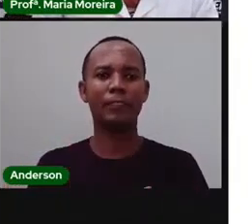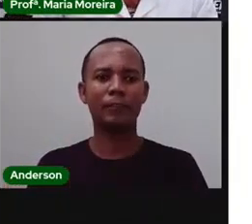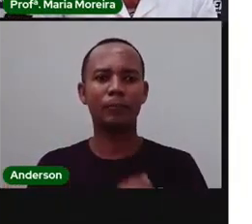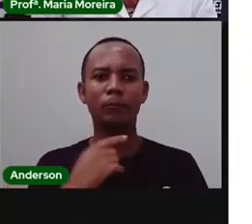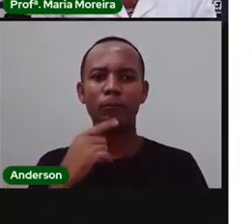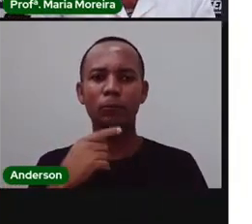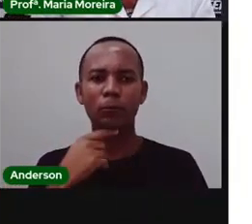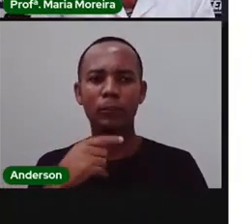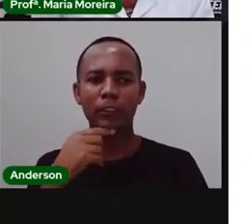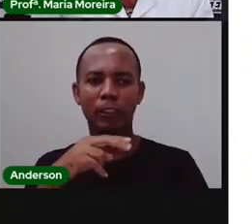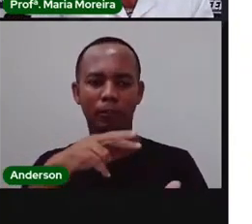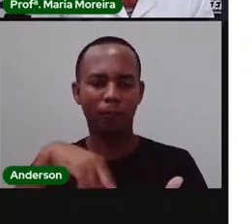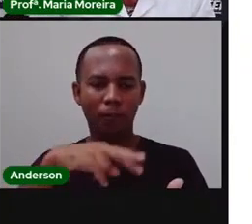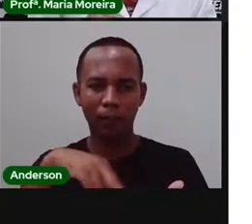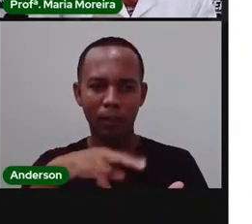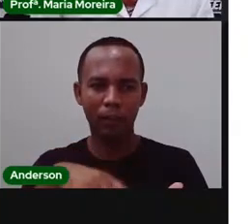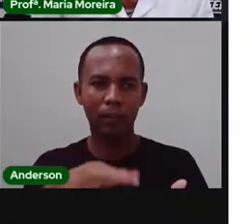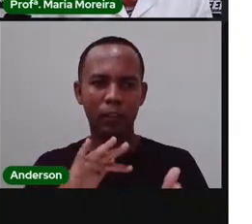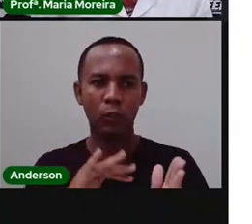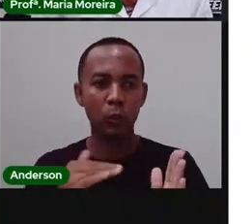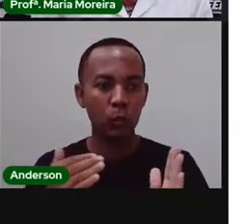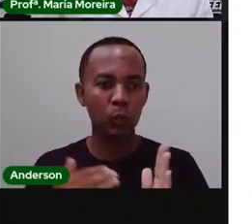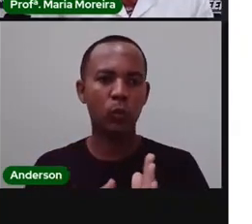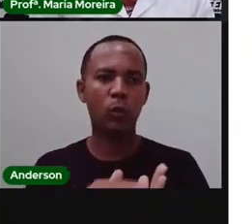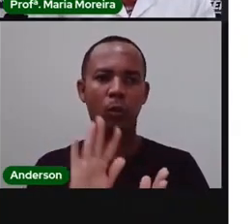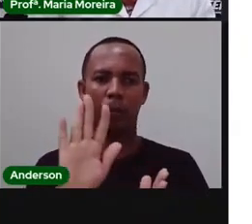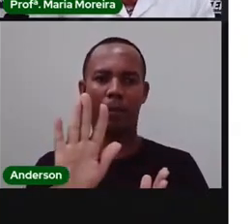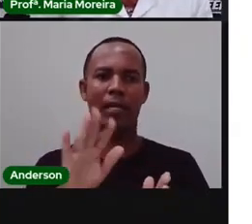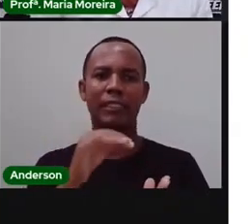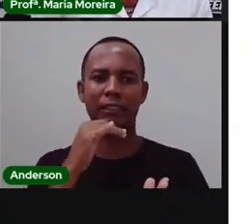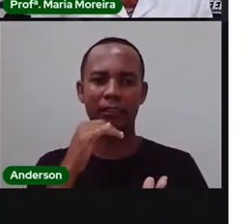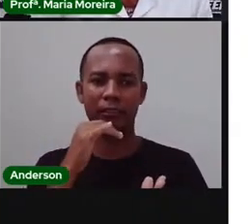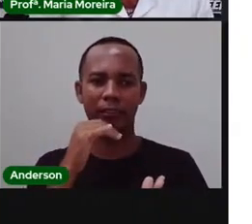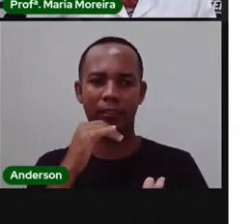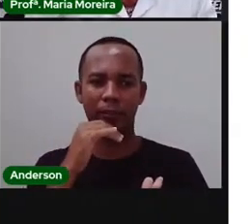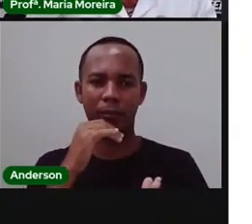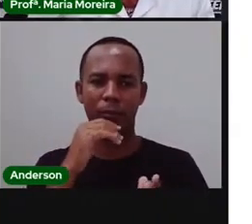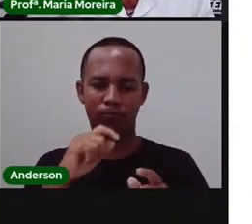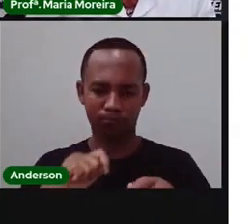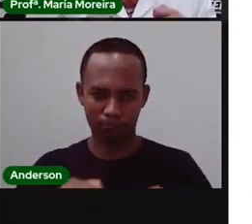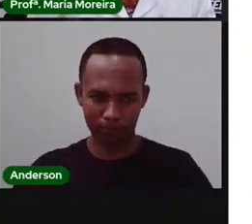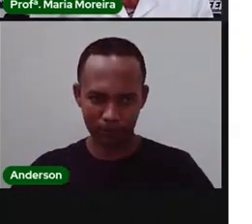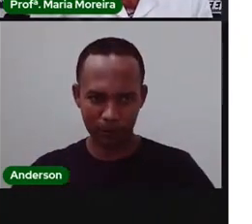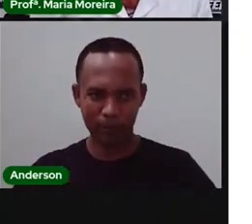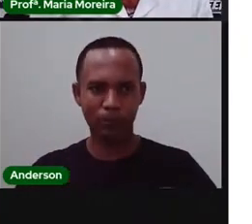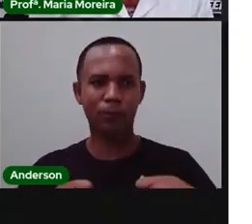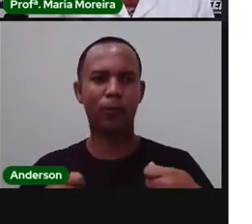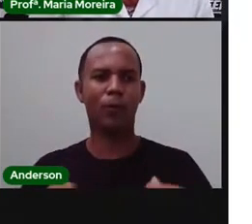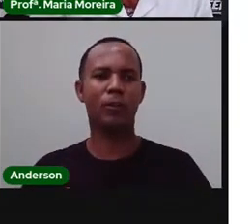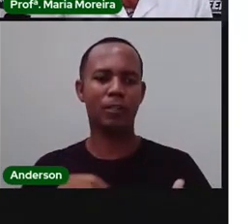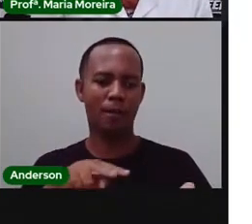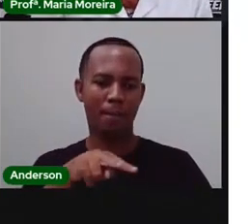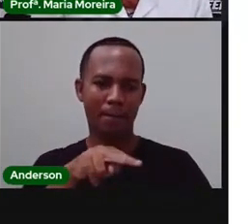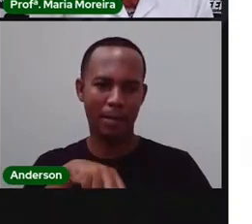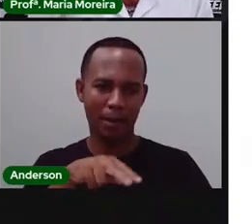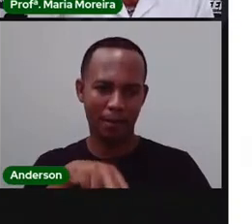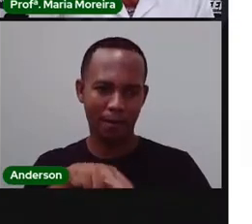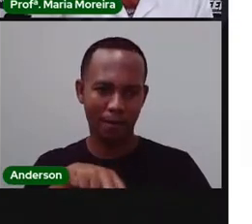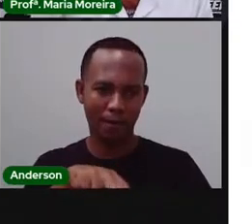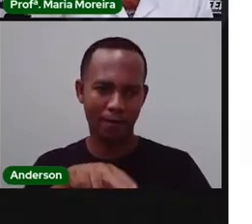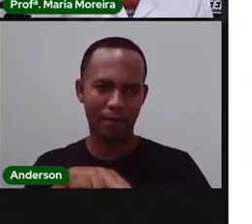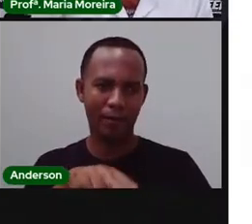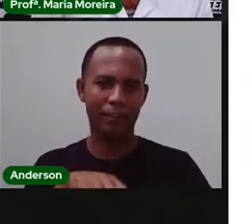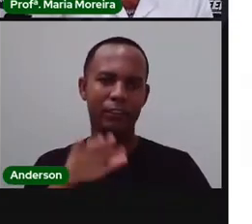direitinho O importante é o que? Tentar O a Pro Maria sempre fala? Vamos tentar Tentar ler